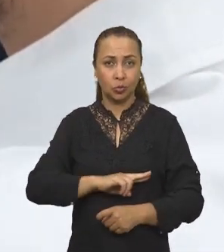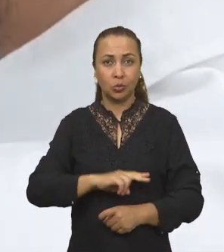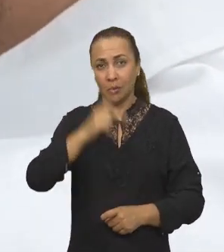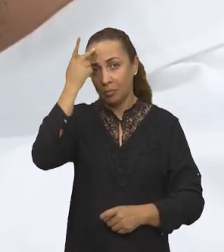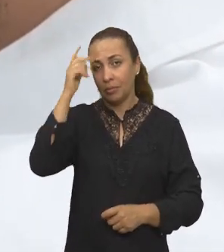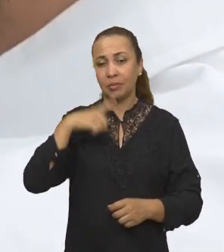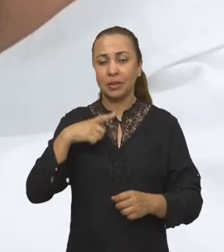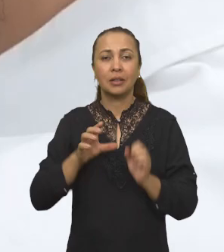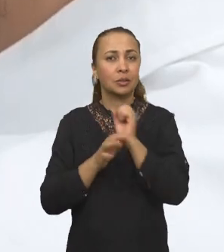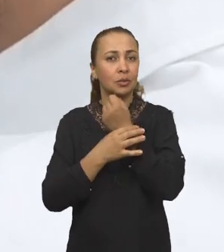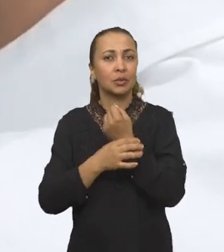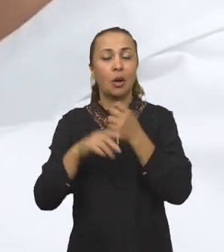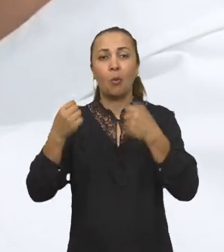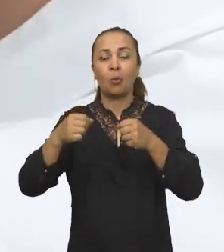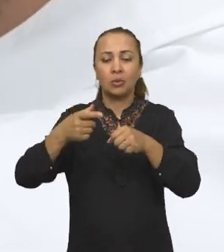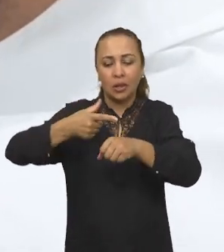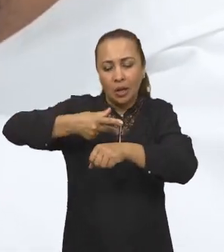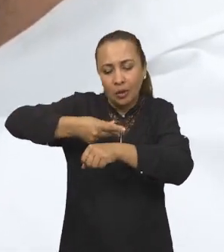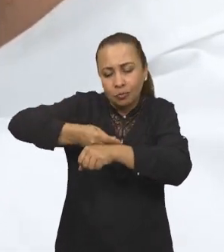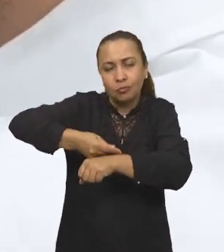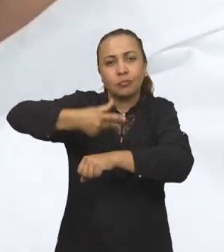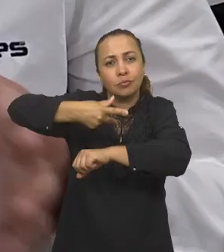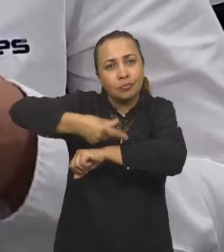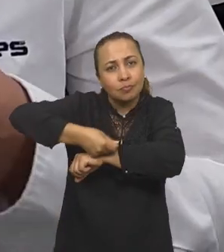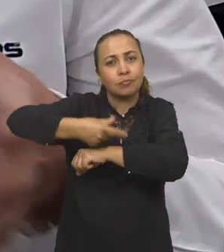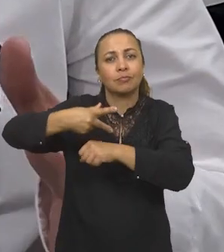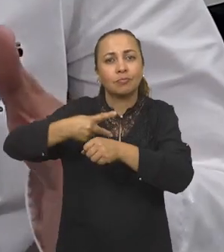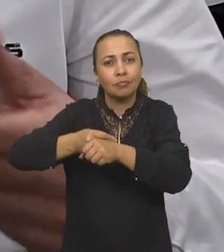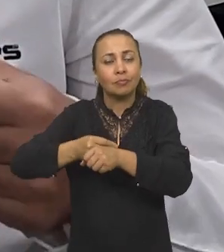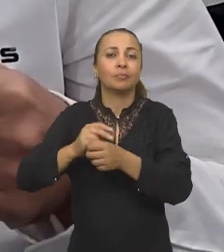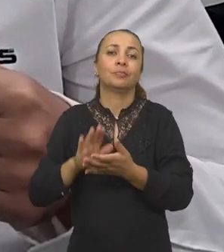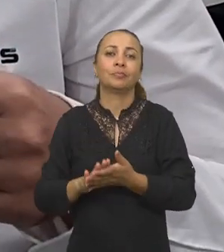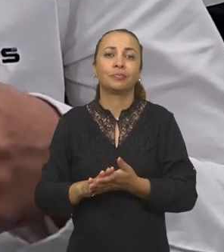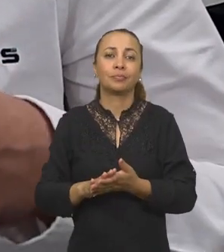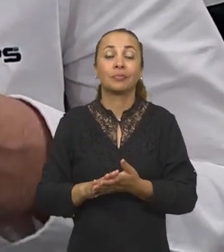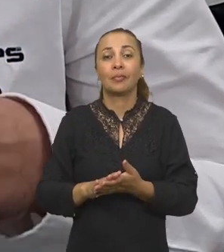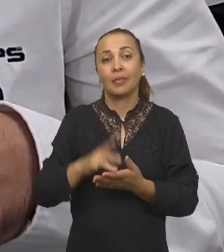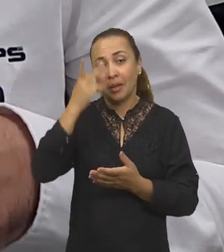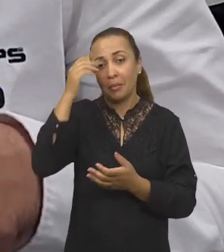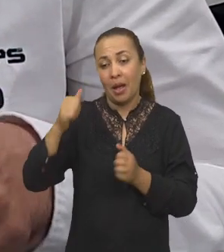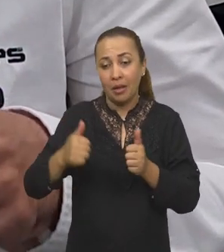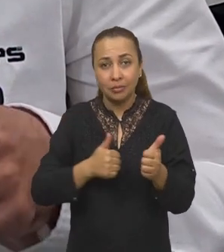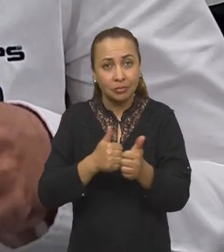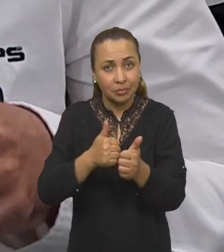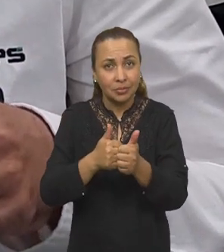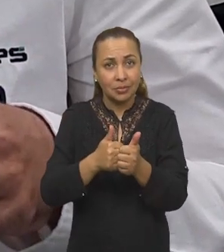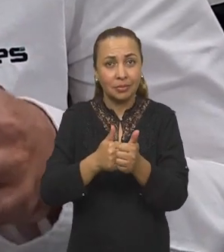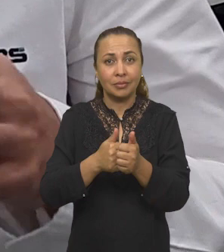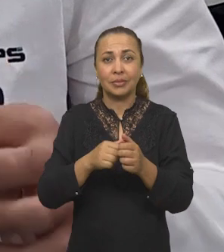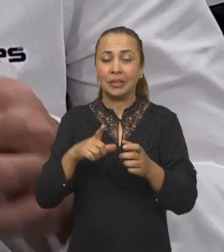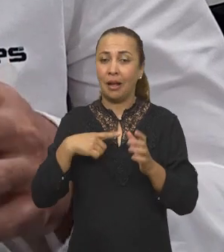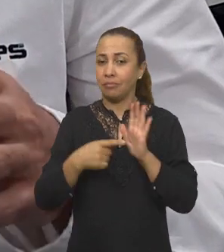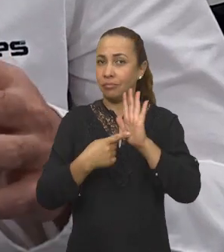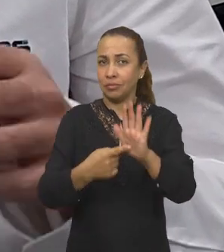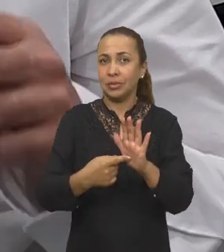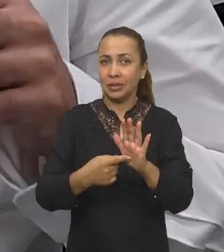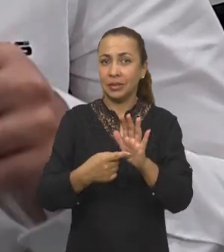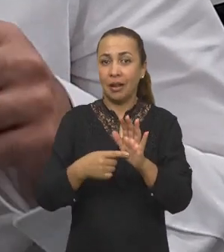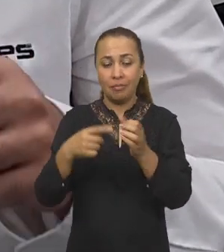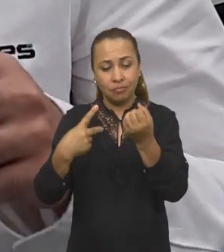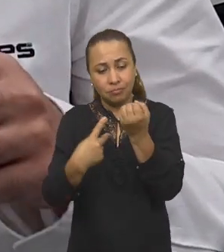de colocação dos parafusos ortopédicos. Então, é uma guia para segmentar, então, colocar a parte